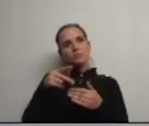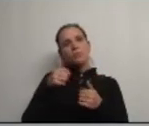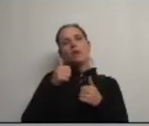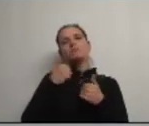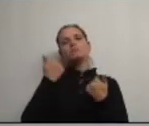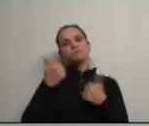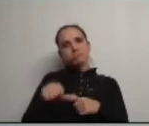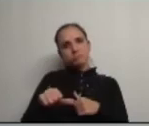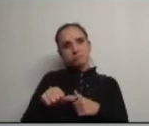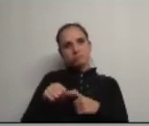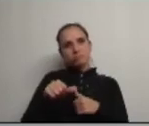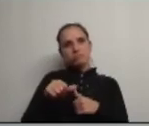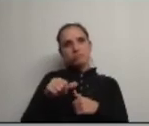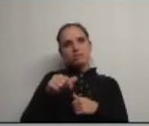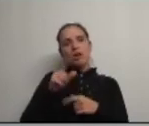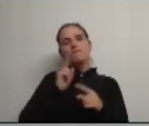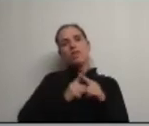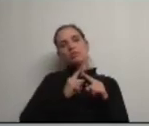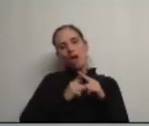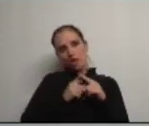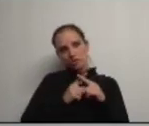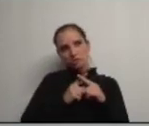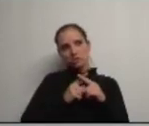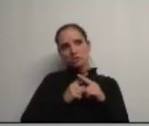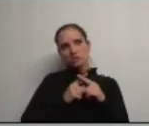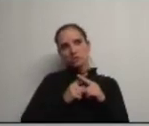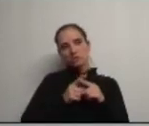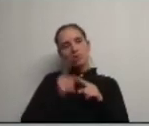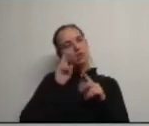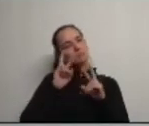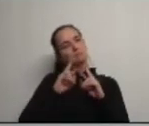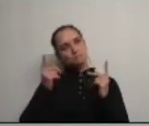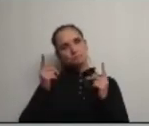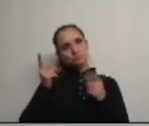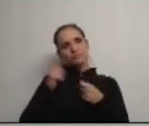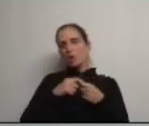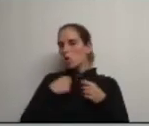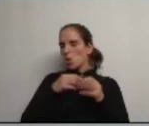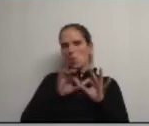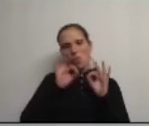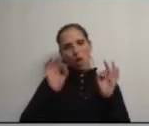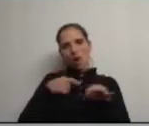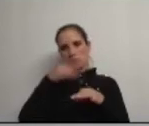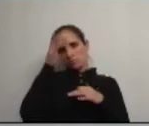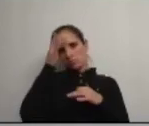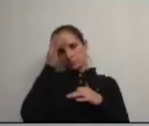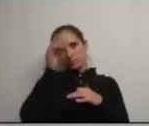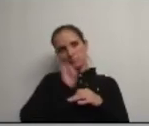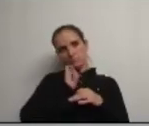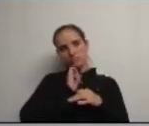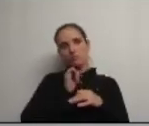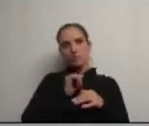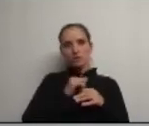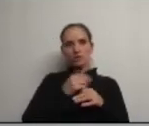bondade e as vantagens da municipalização e eu estou exatamente igual portanto podia-lhe